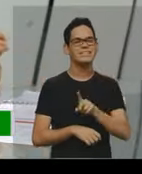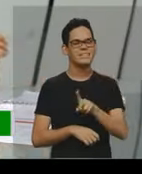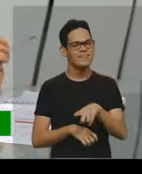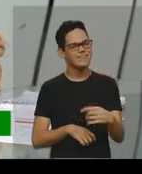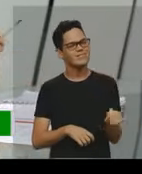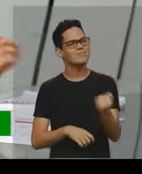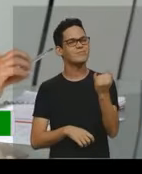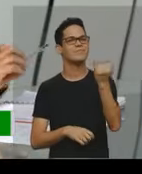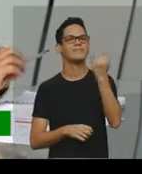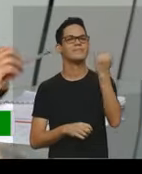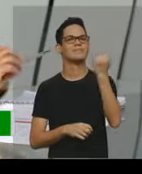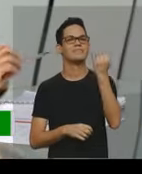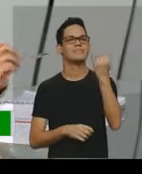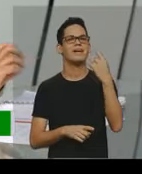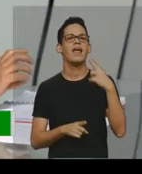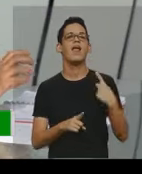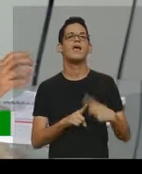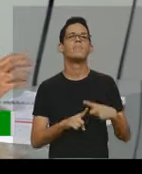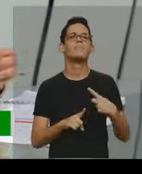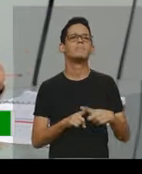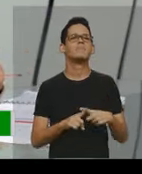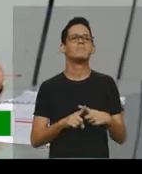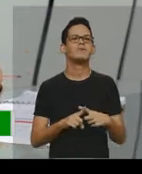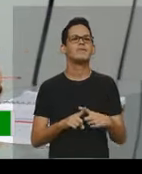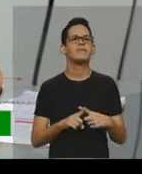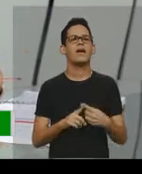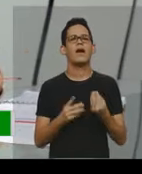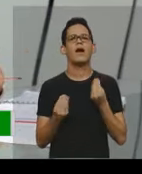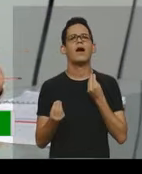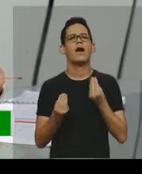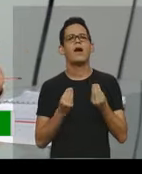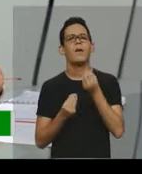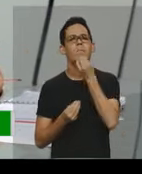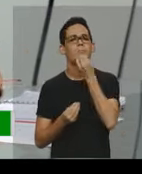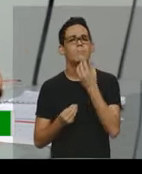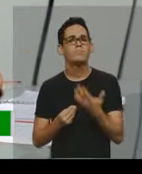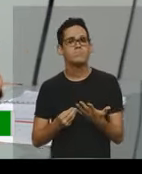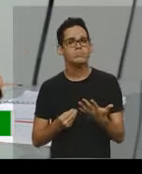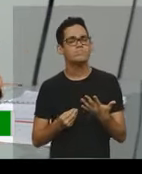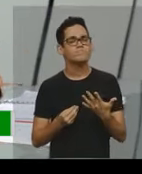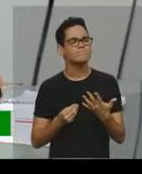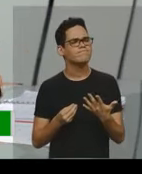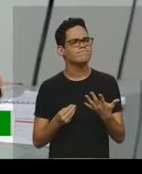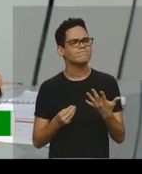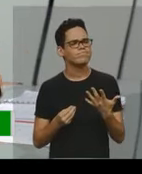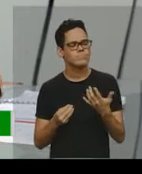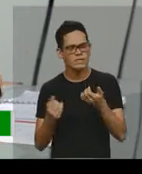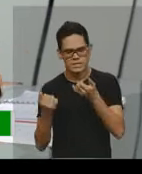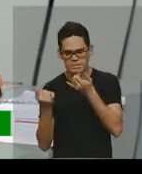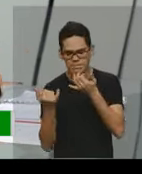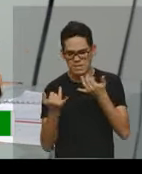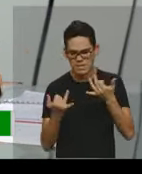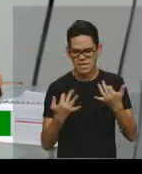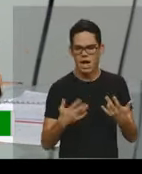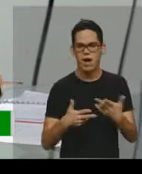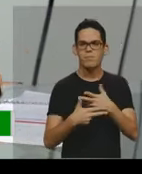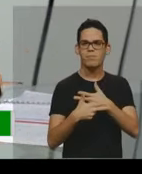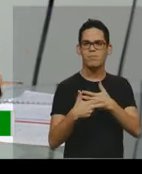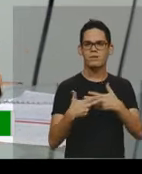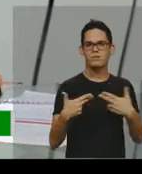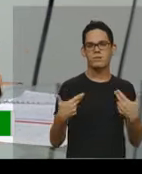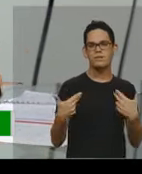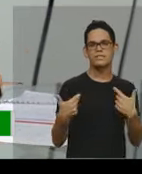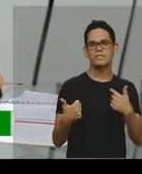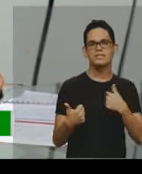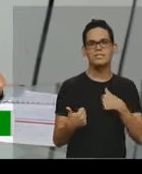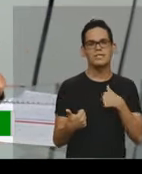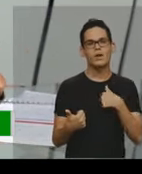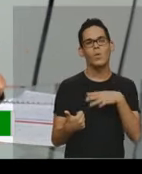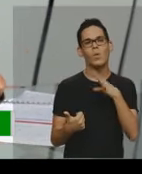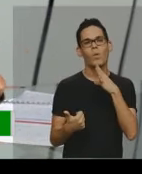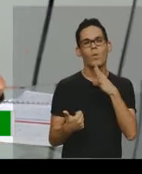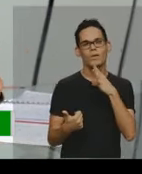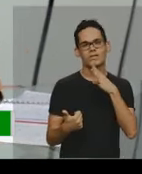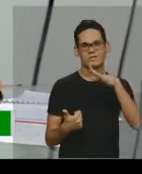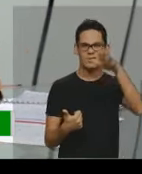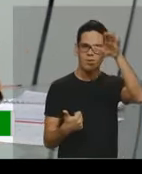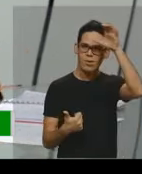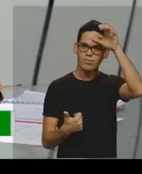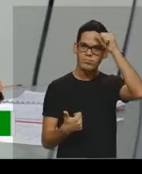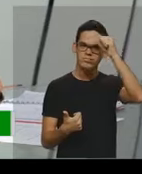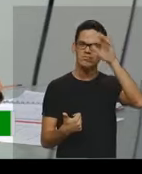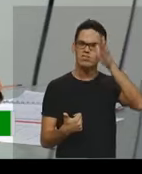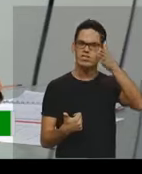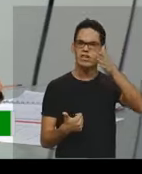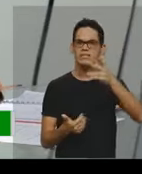porque como é bom falarmos de uma coisa que nós temos conhecimento,